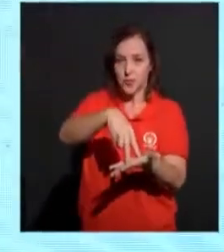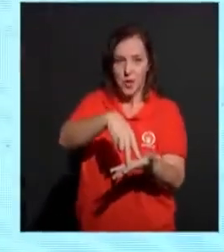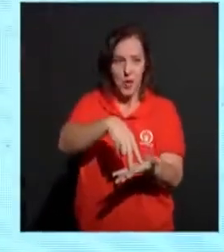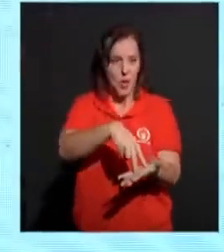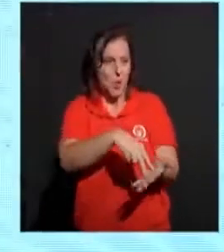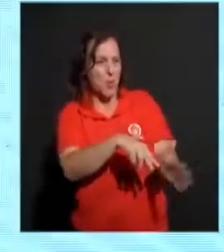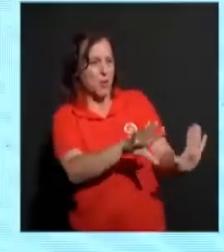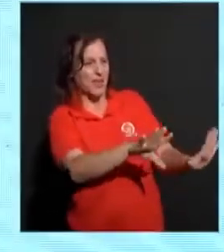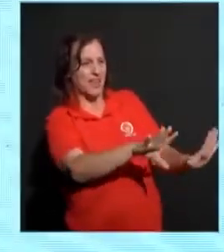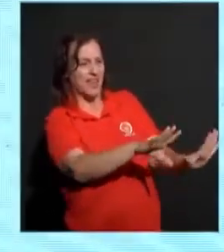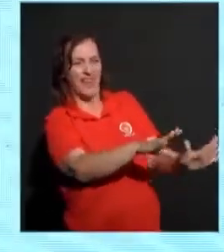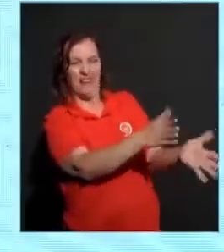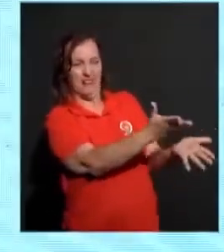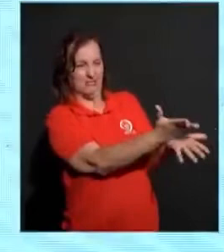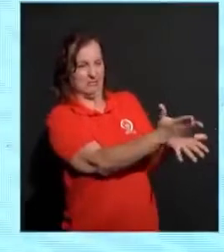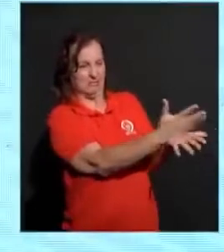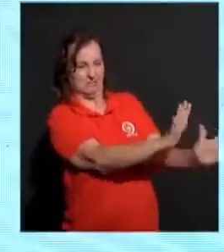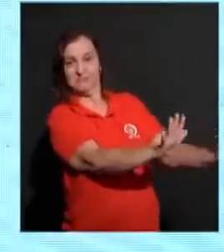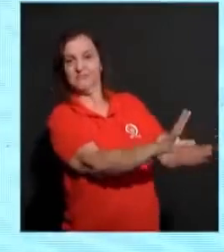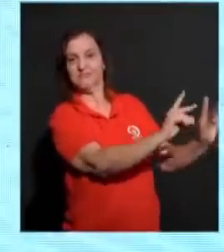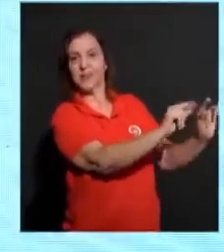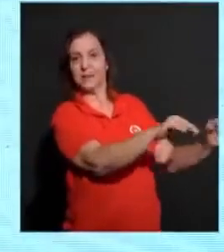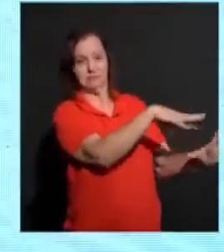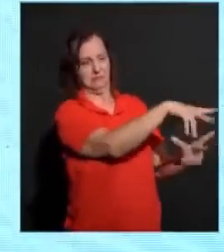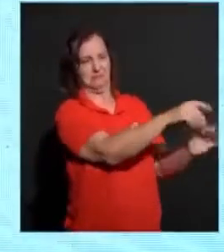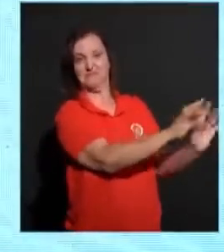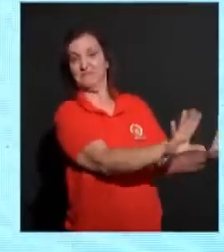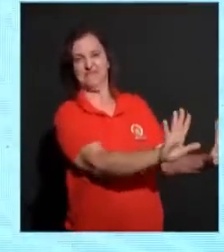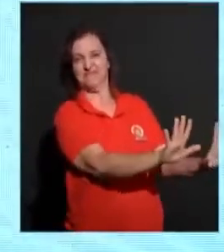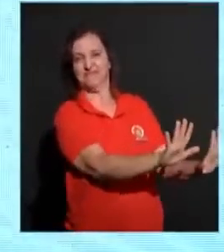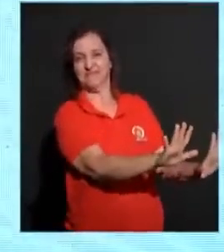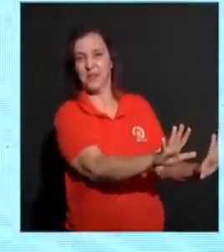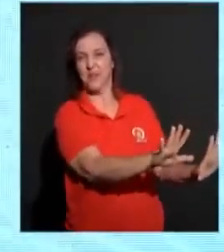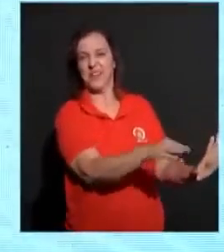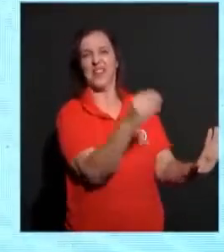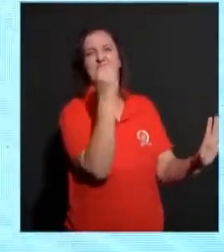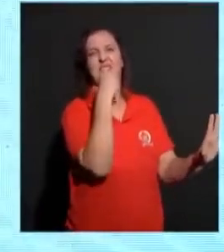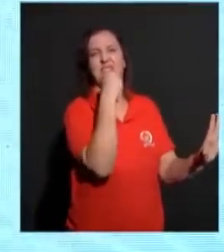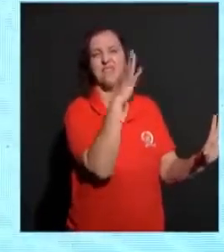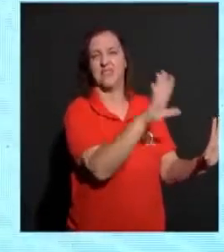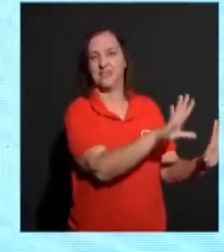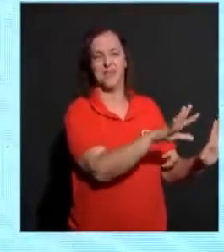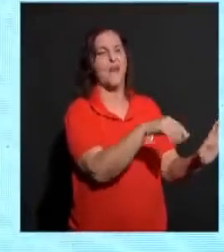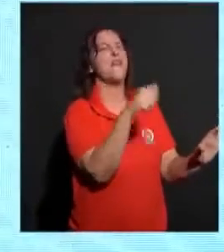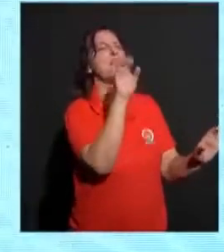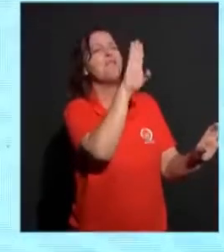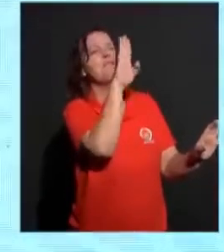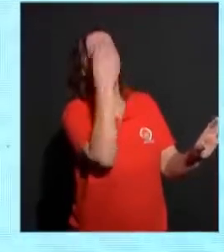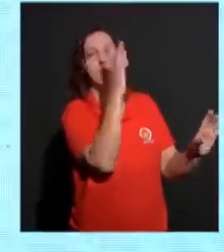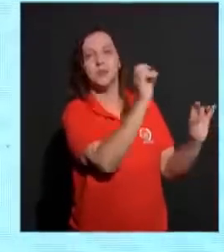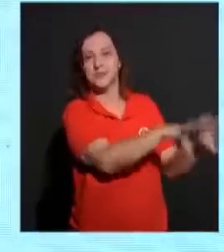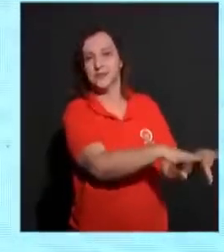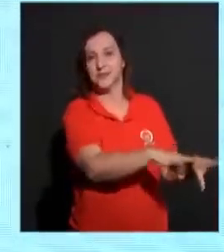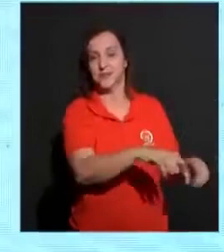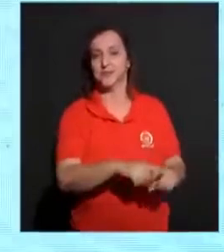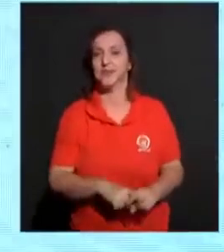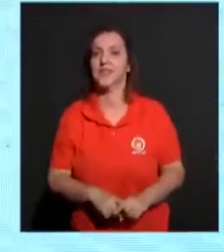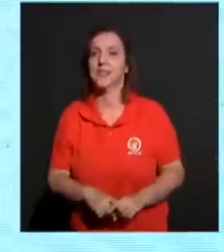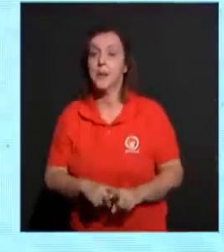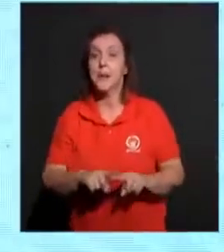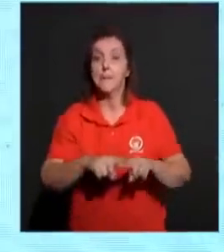aniquilado. Olha versículo 12. Porque agora vemos por um espelho enigma. Mas então veremos